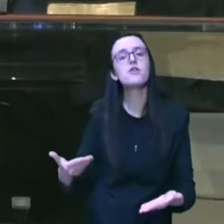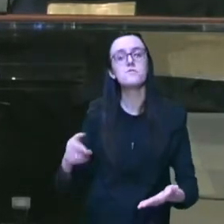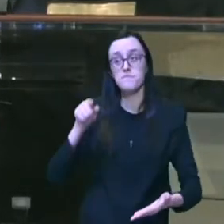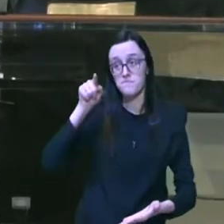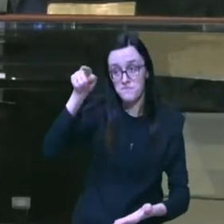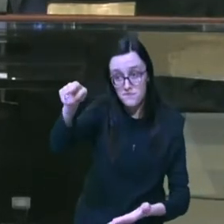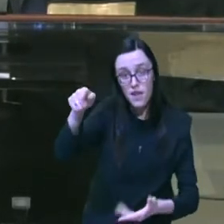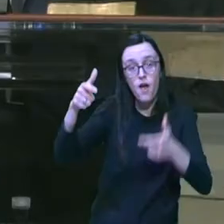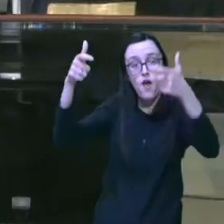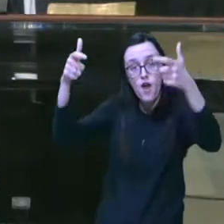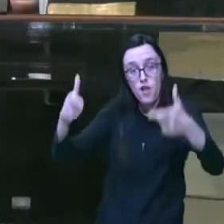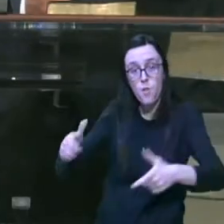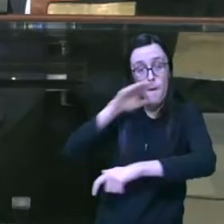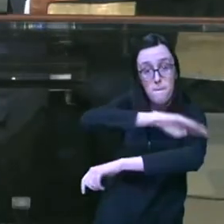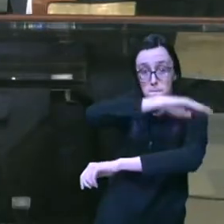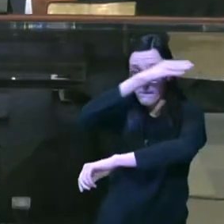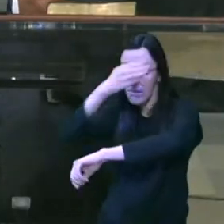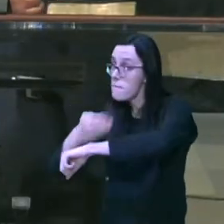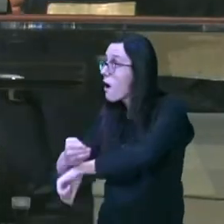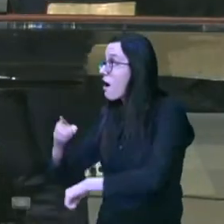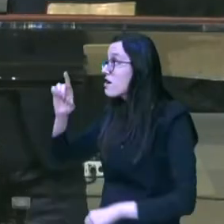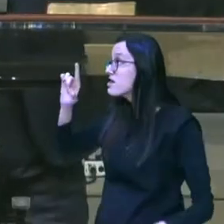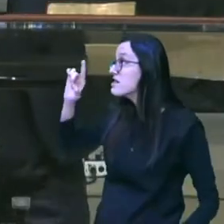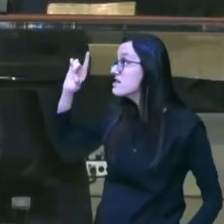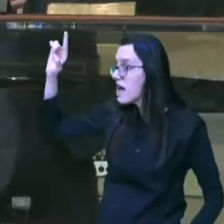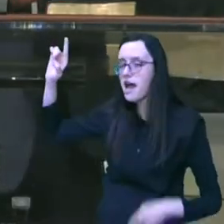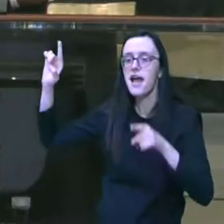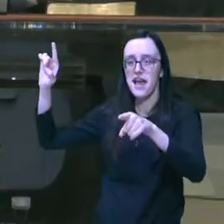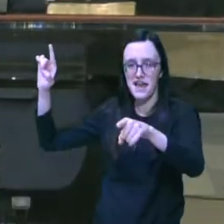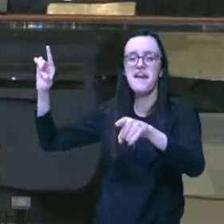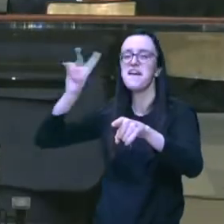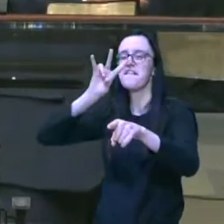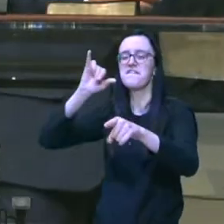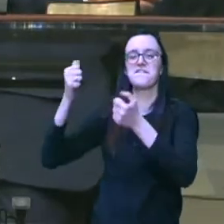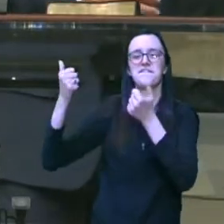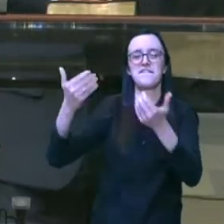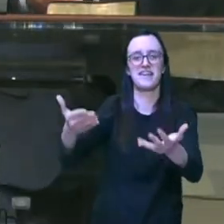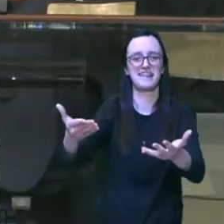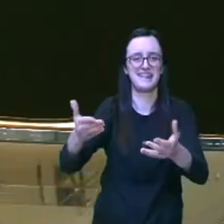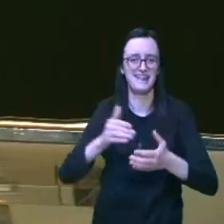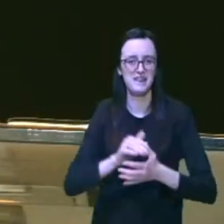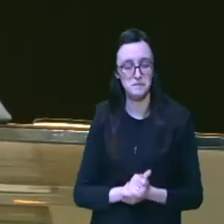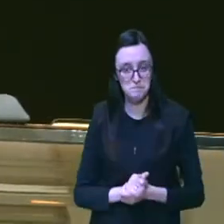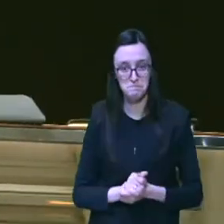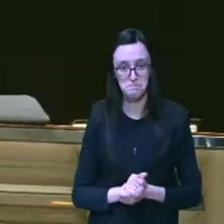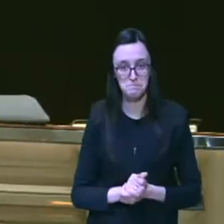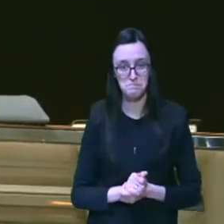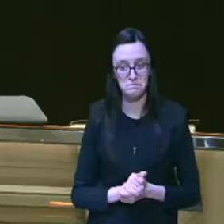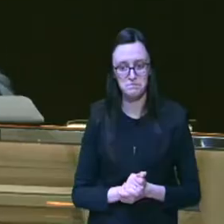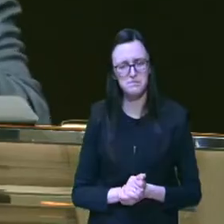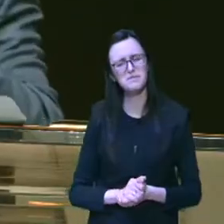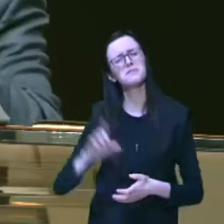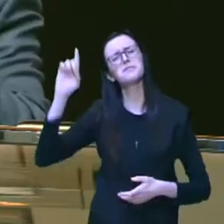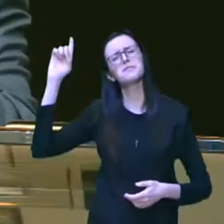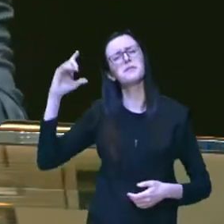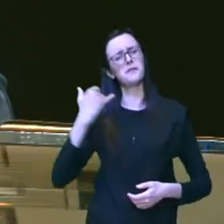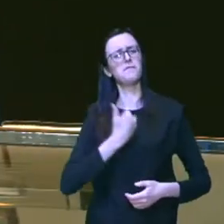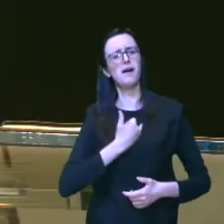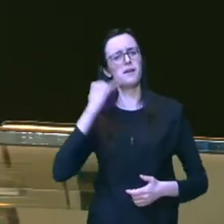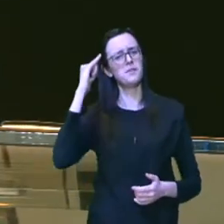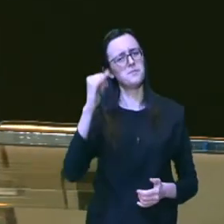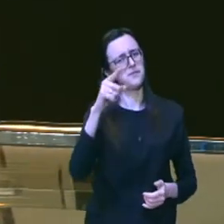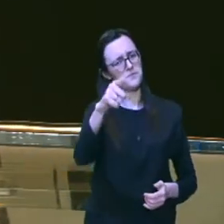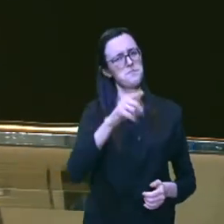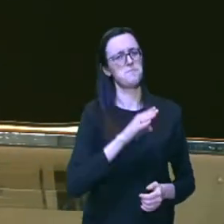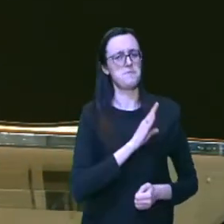monte do Senhor se proverá que Deus fale aos nossos corações